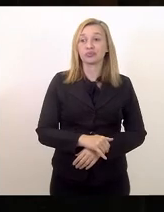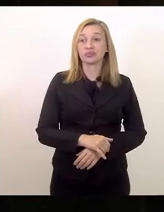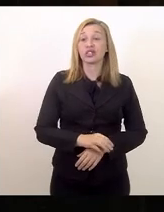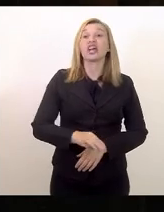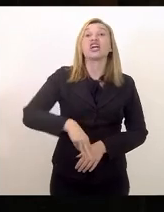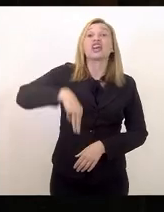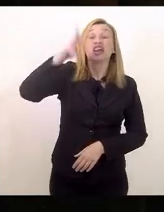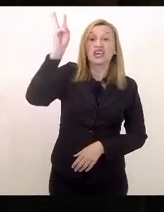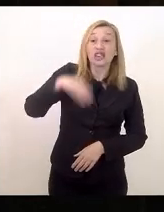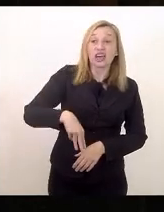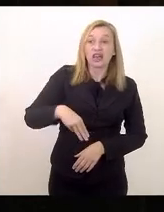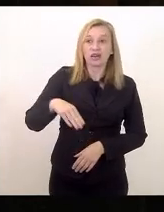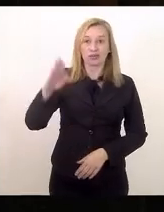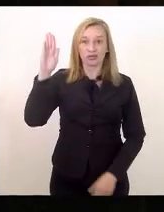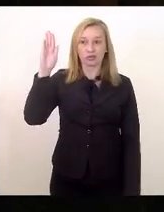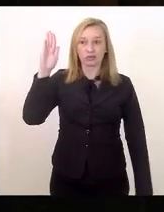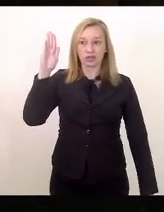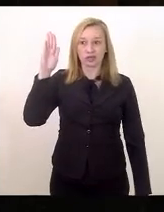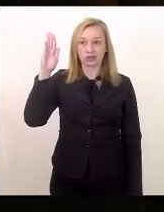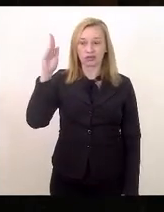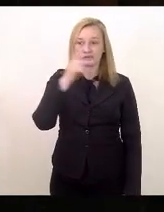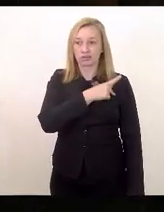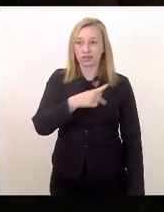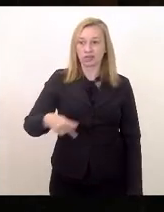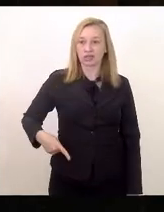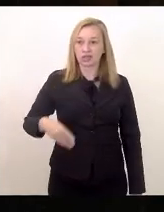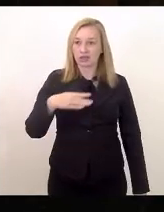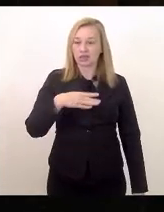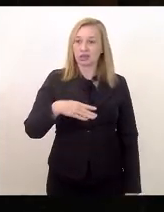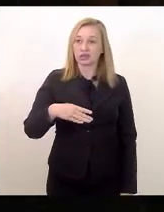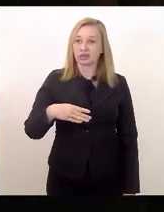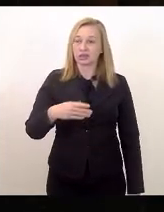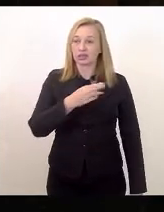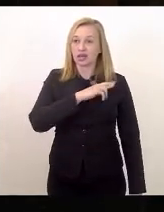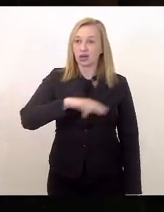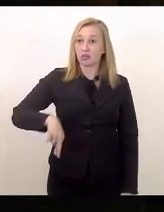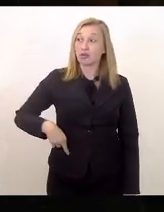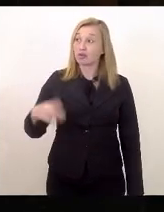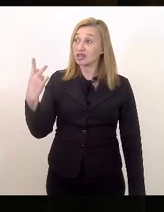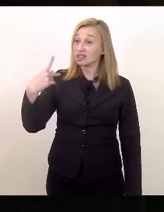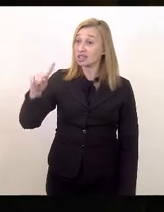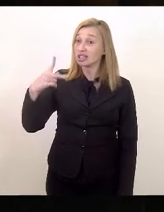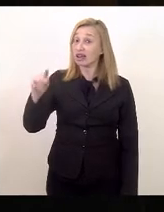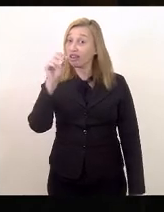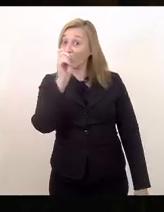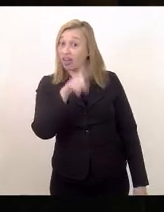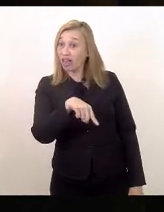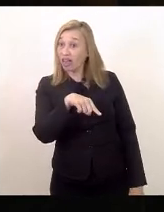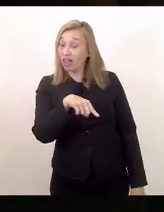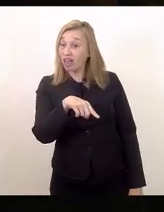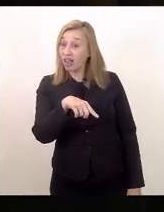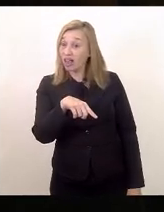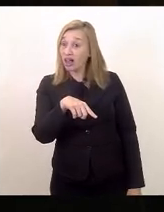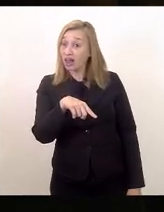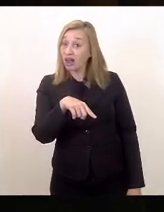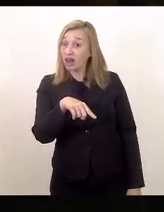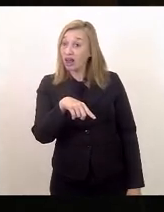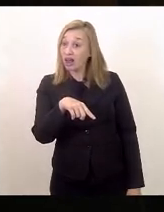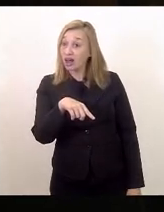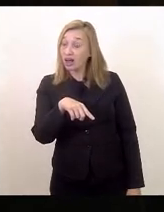é o candidato à presidência da República dele. Que é aquele precandidato que está no poder,